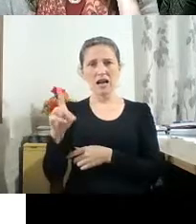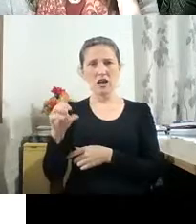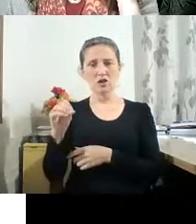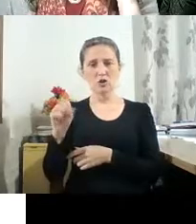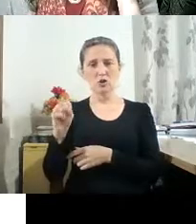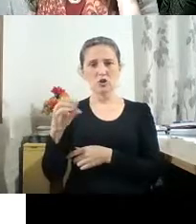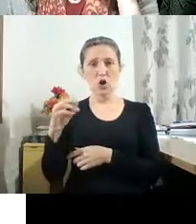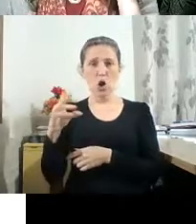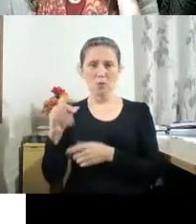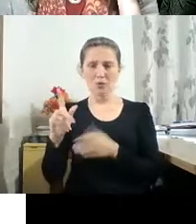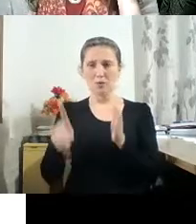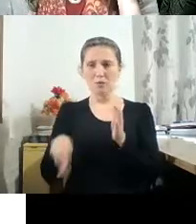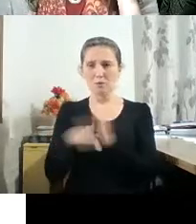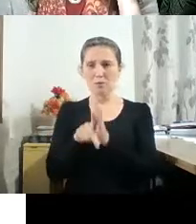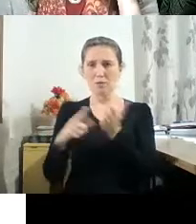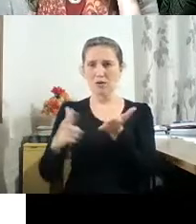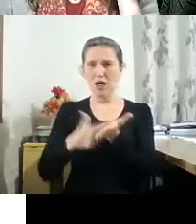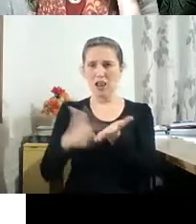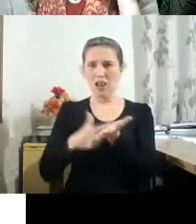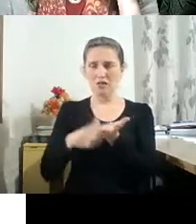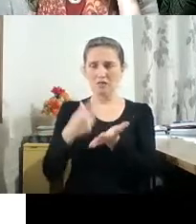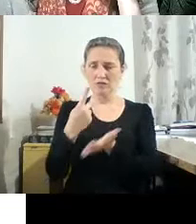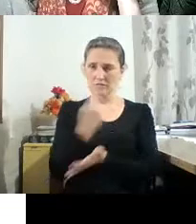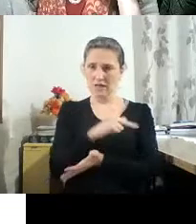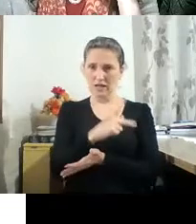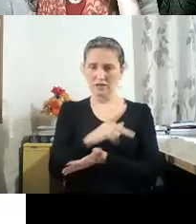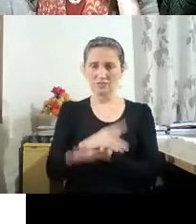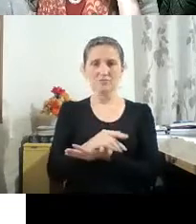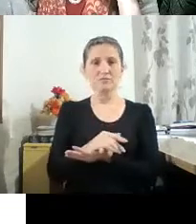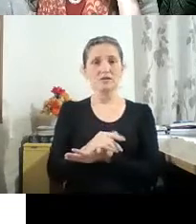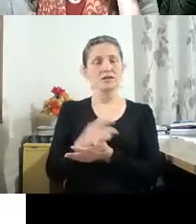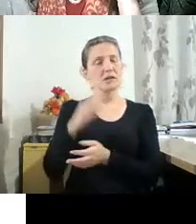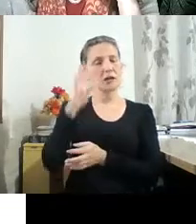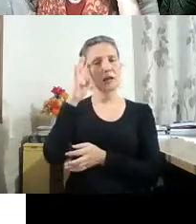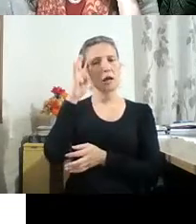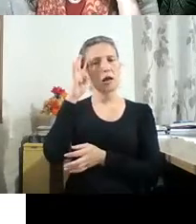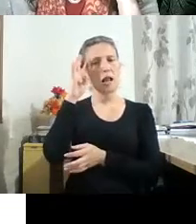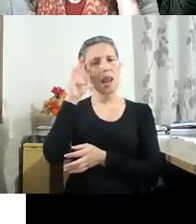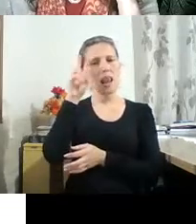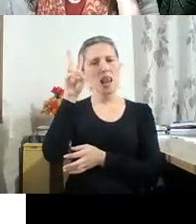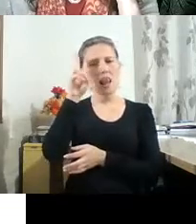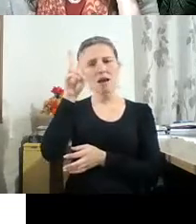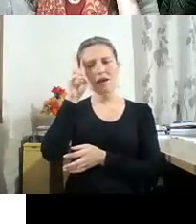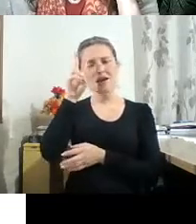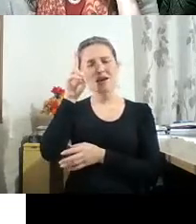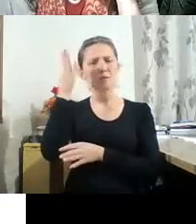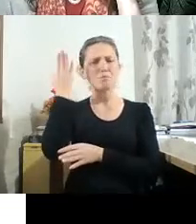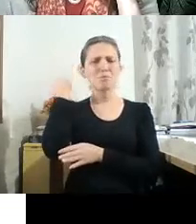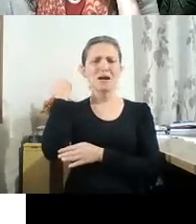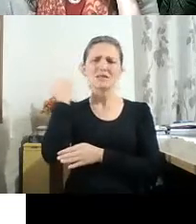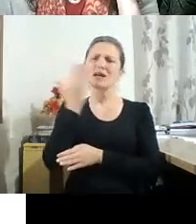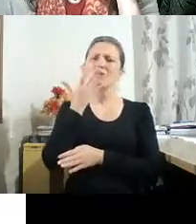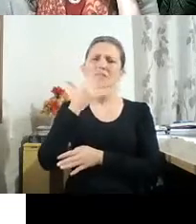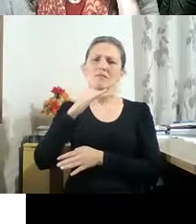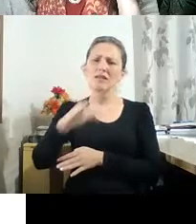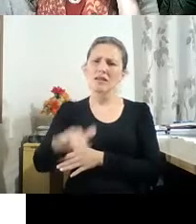que já falei um pouco alimentado pelas paisagens rurais da infância, pelo gosto da leitura em quadrinhos, pela literatura